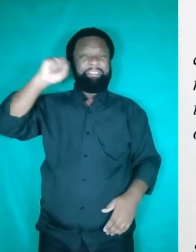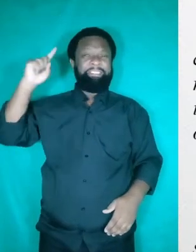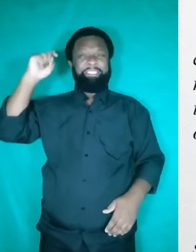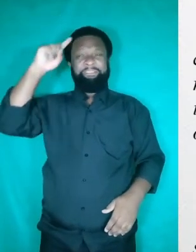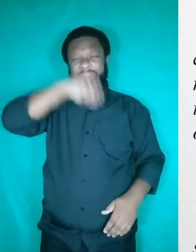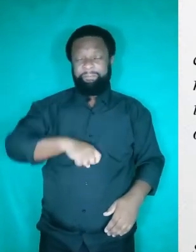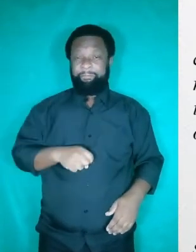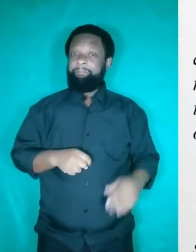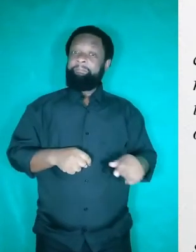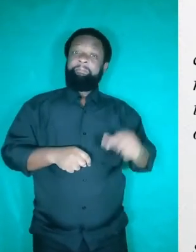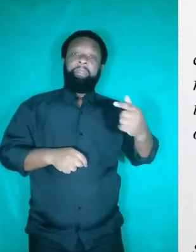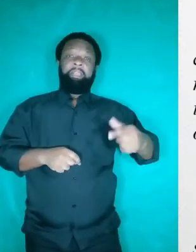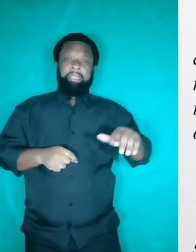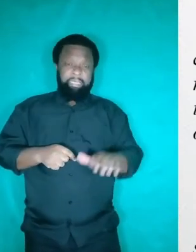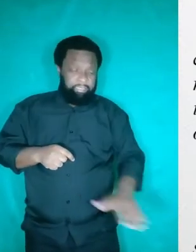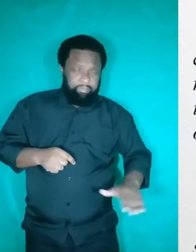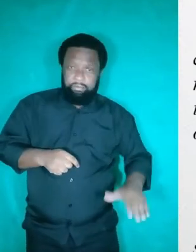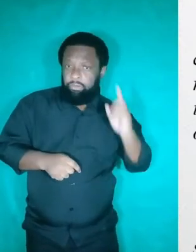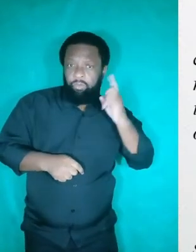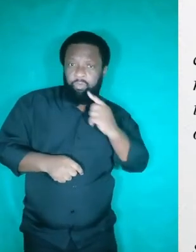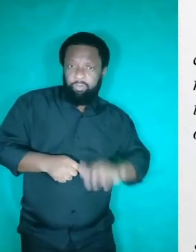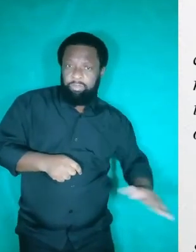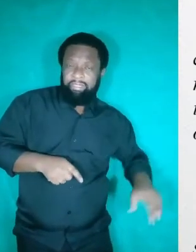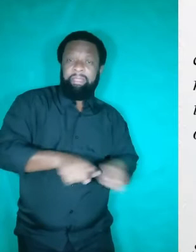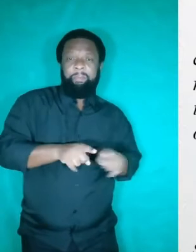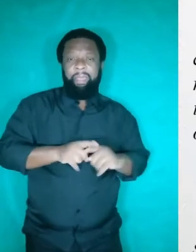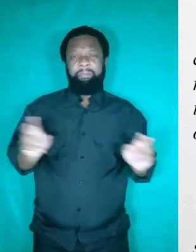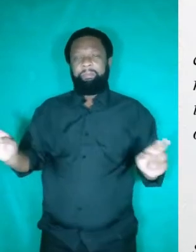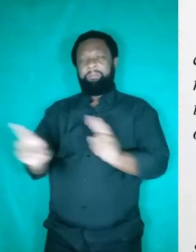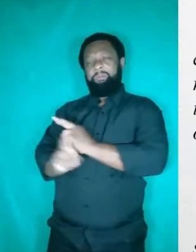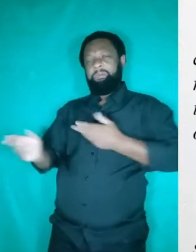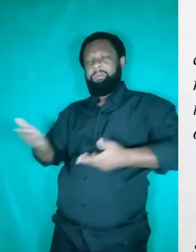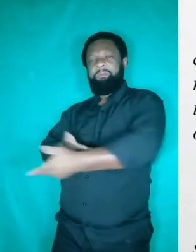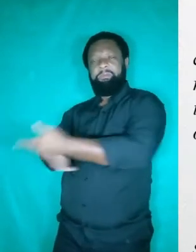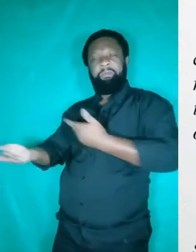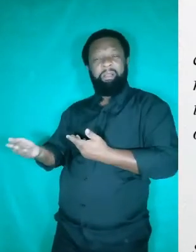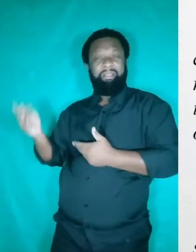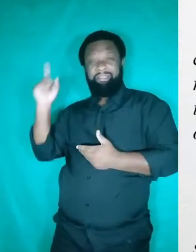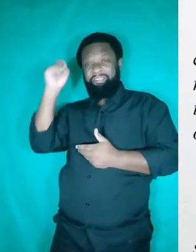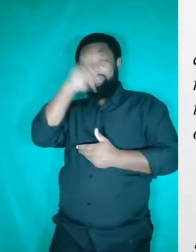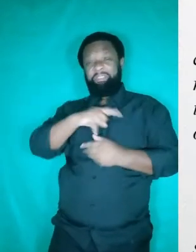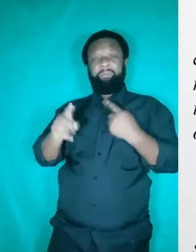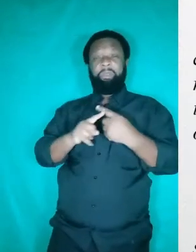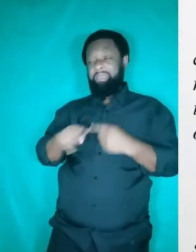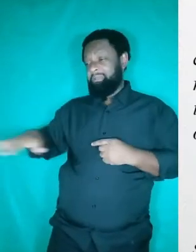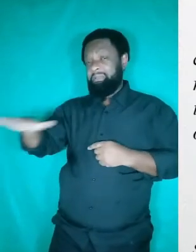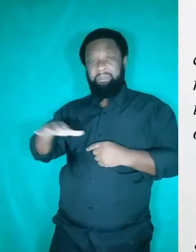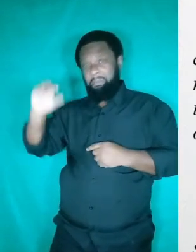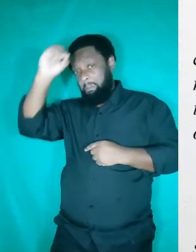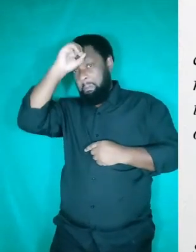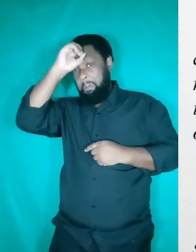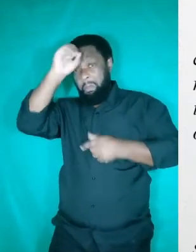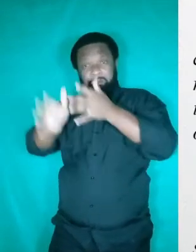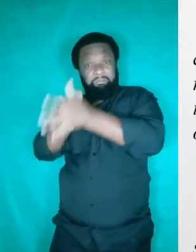crianças surdas também possuem dificuldades para se relacionar com outras crianças, considerando que grande parte delas não tem conhecimento da língua